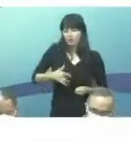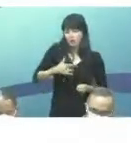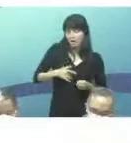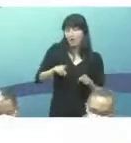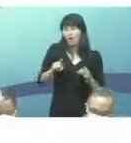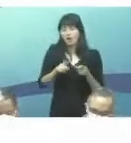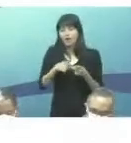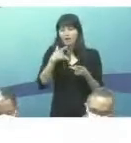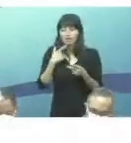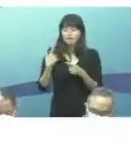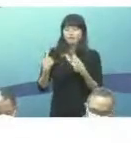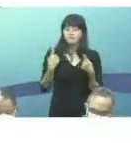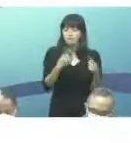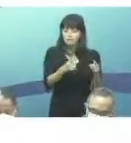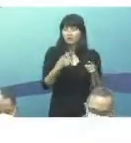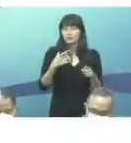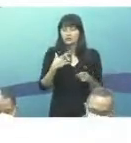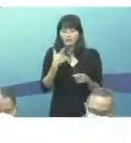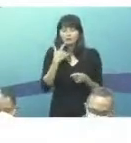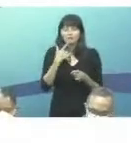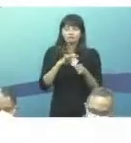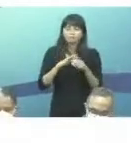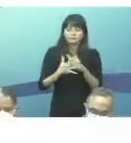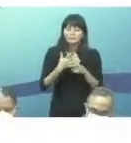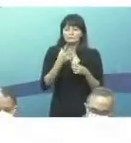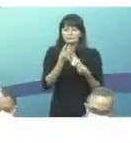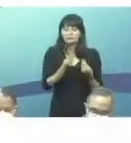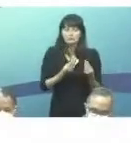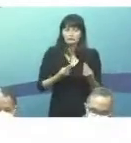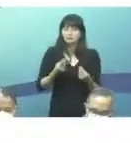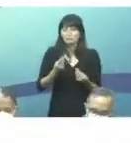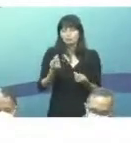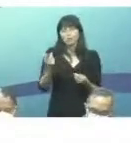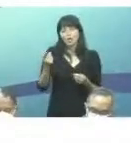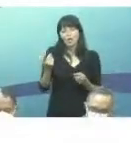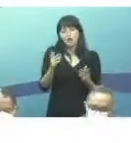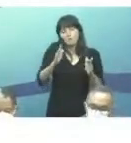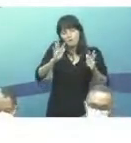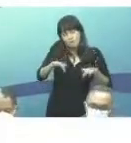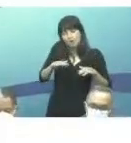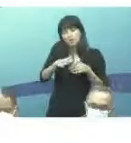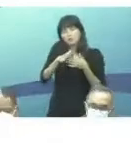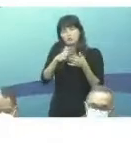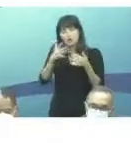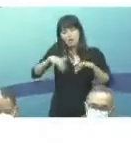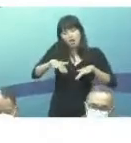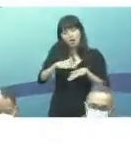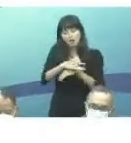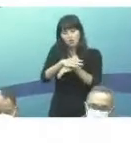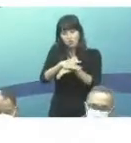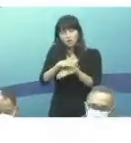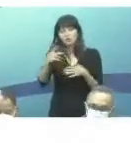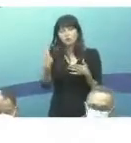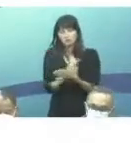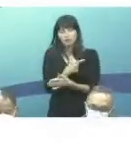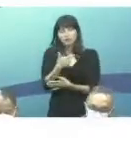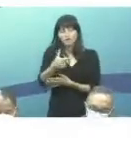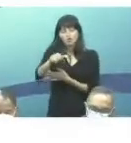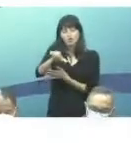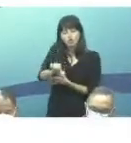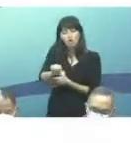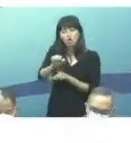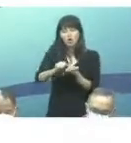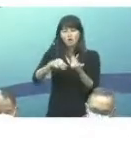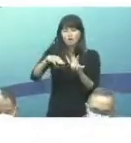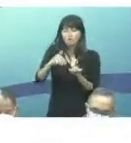os custos catastróficos para o fim da doença, que será no dia 29 de março de 2022,